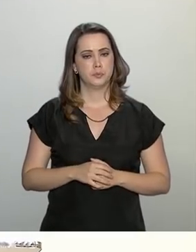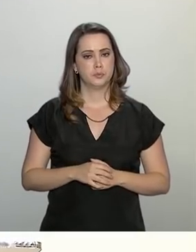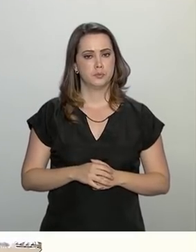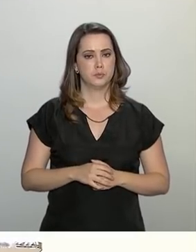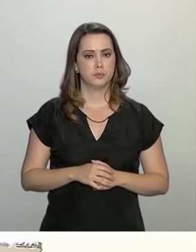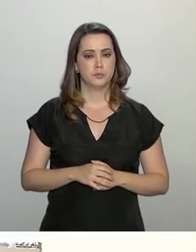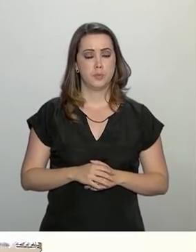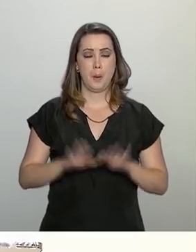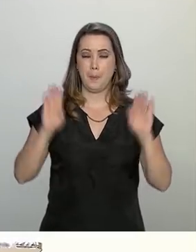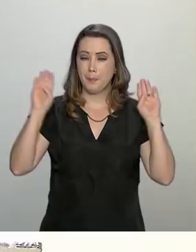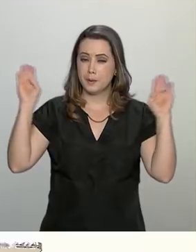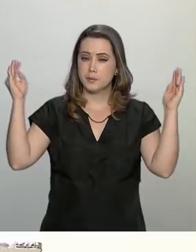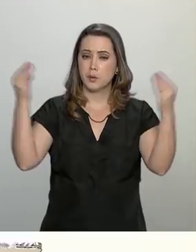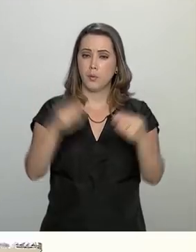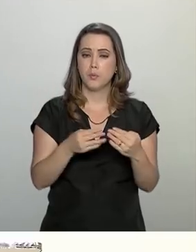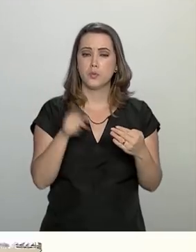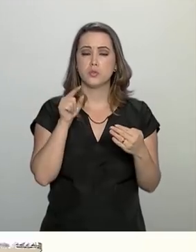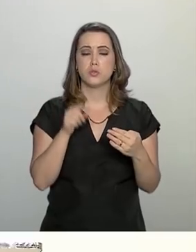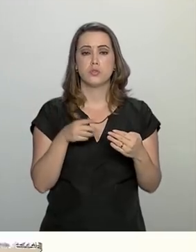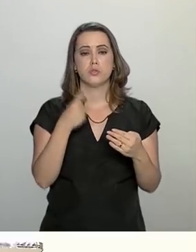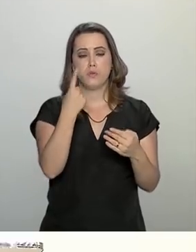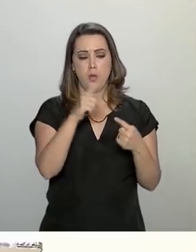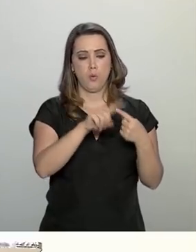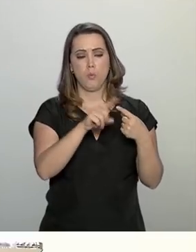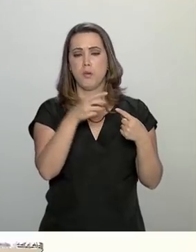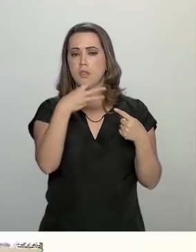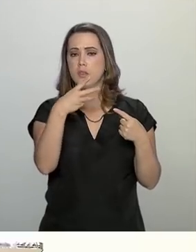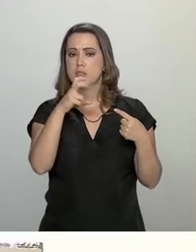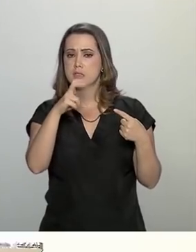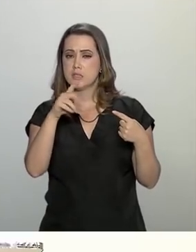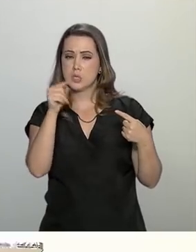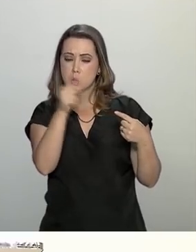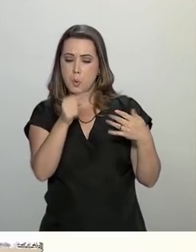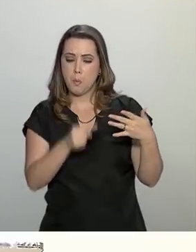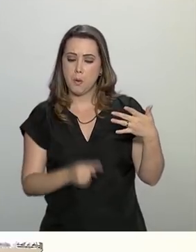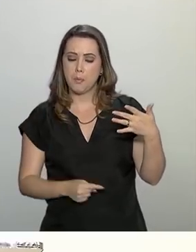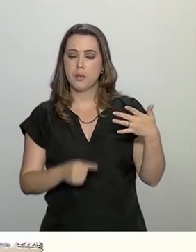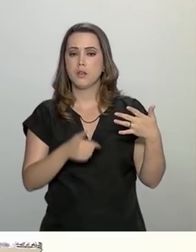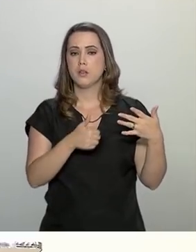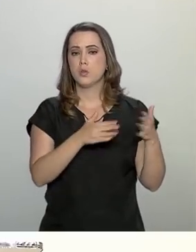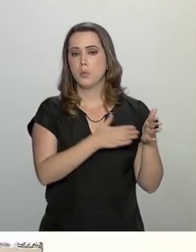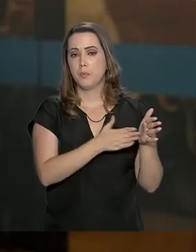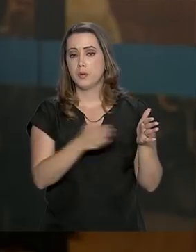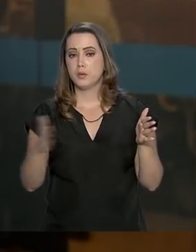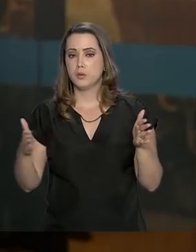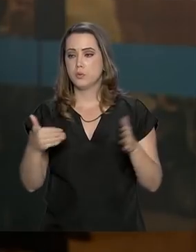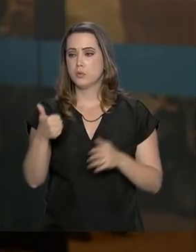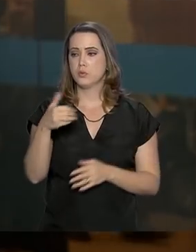uma das 35 metas dos 100 dias do governo do presidente Jair Bolsonaro.